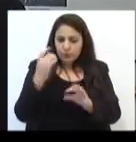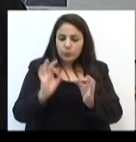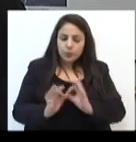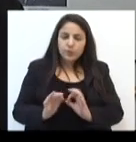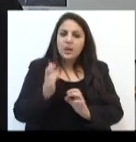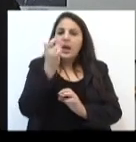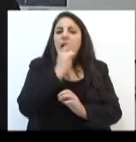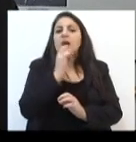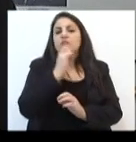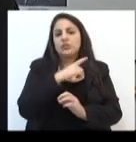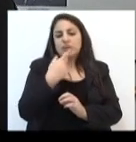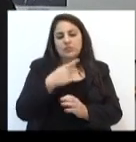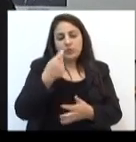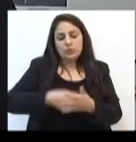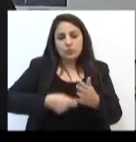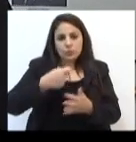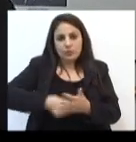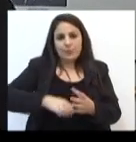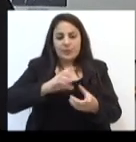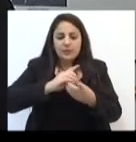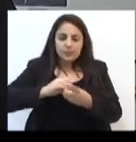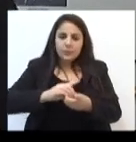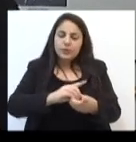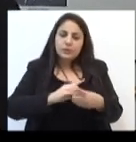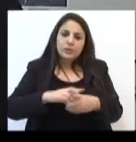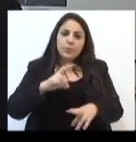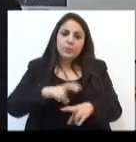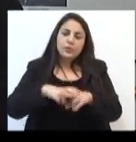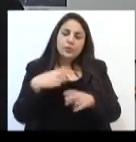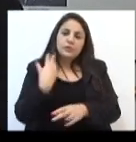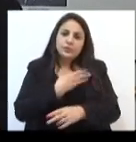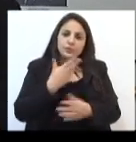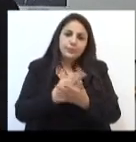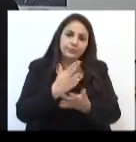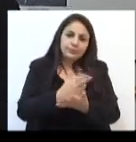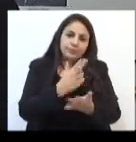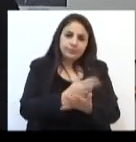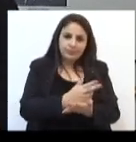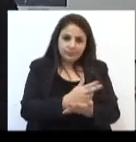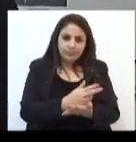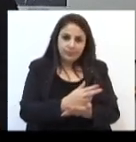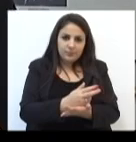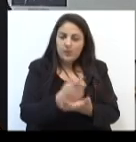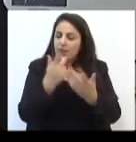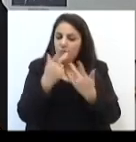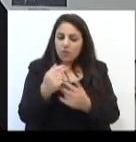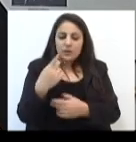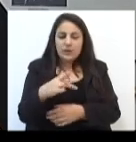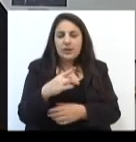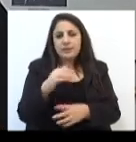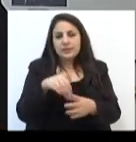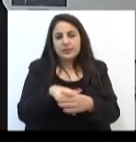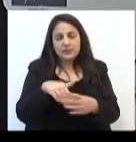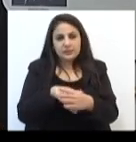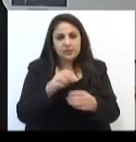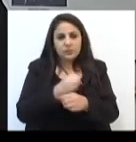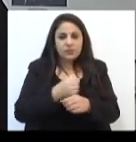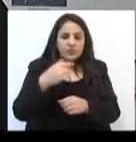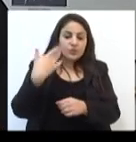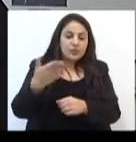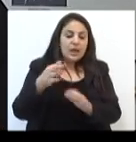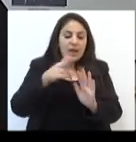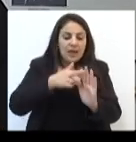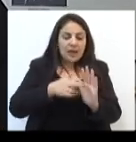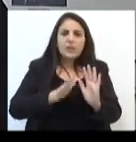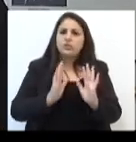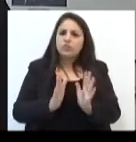programa, eu acho que isso é essa lutar para a democracia. E é por isso que nós vamos continuar, mesmo que para esta eleição do ano que vem, as regras